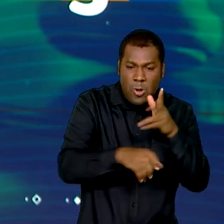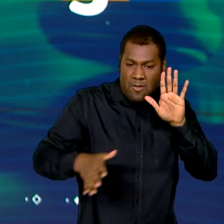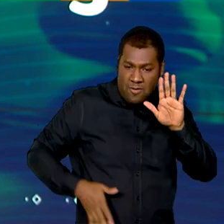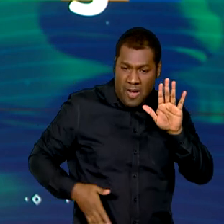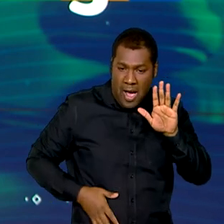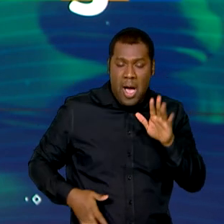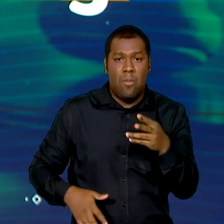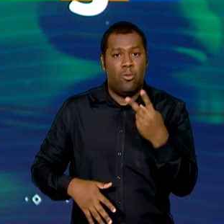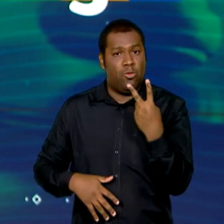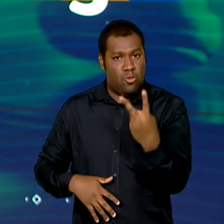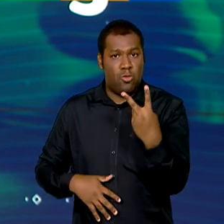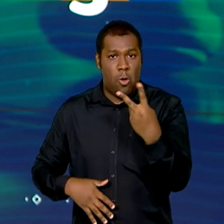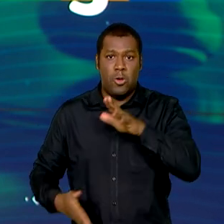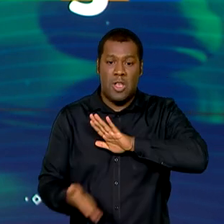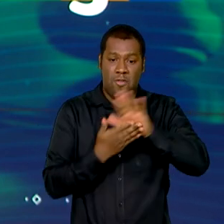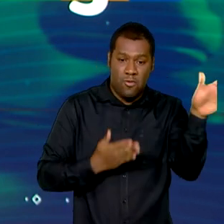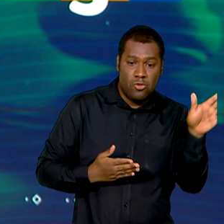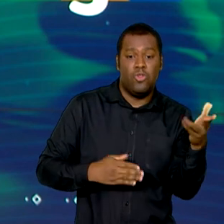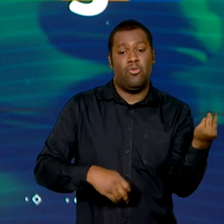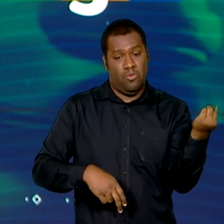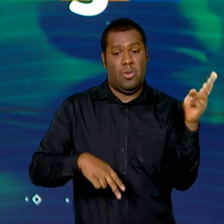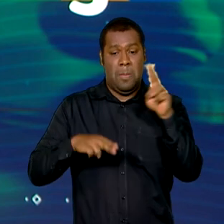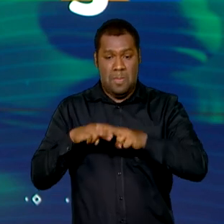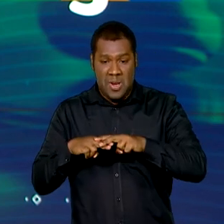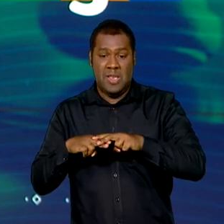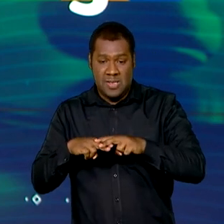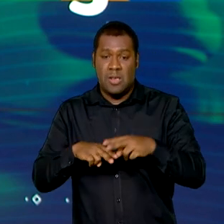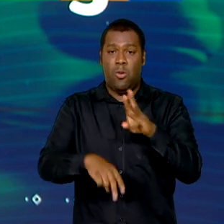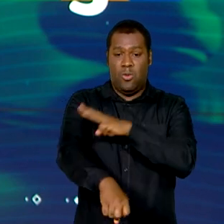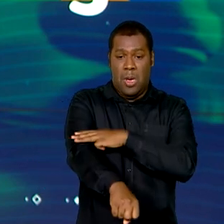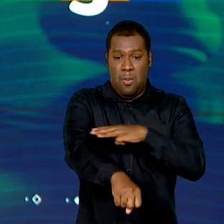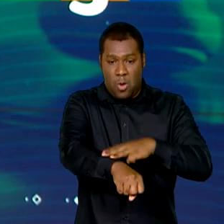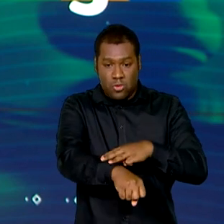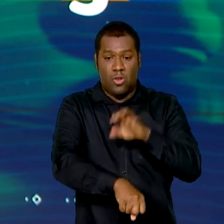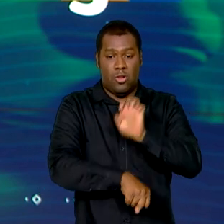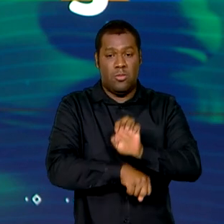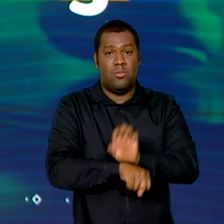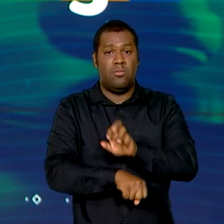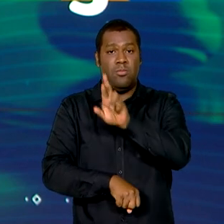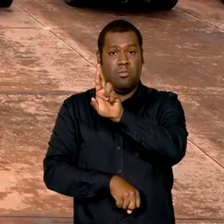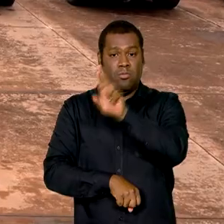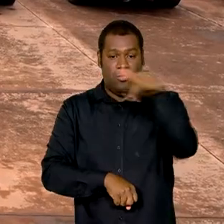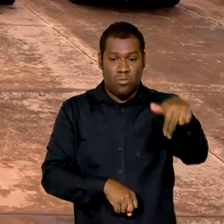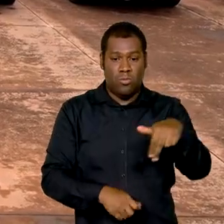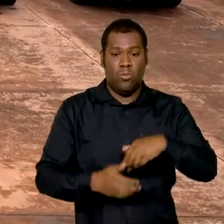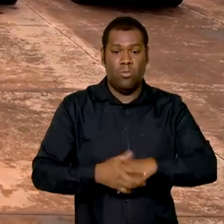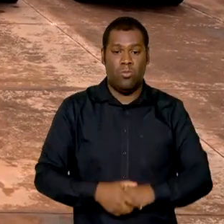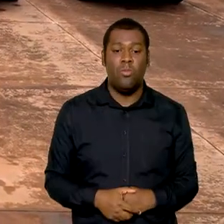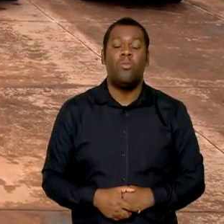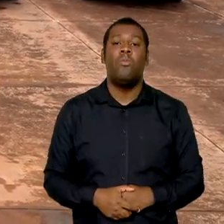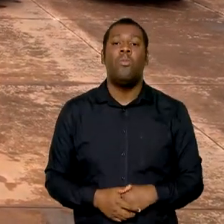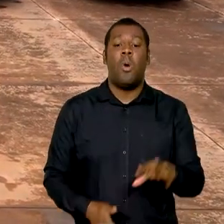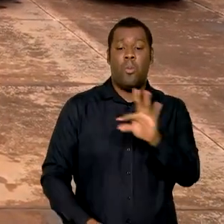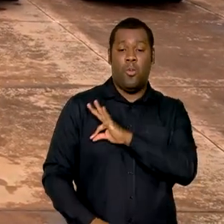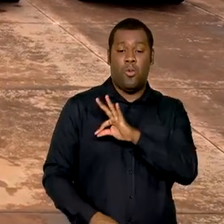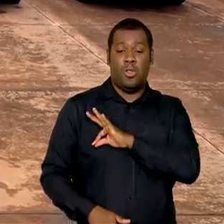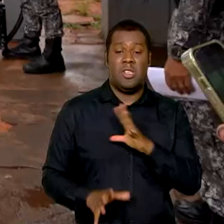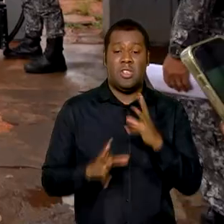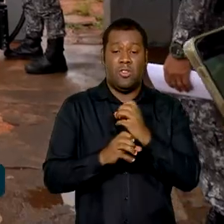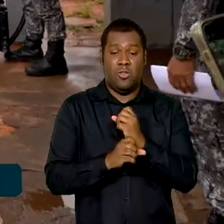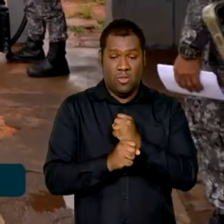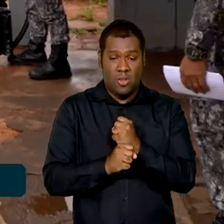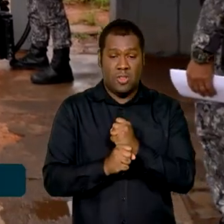foragidos da Penitenciária Federal de Mossoró, no Rio Grande do Norte. No total, 22